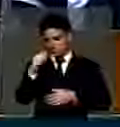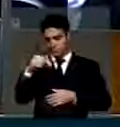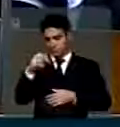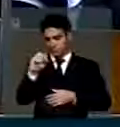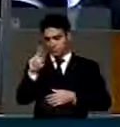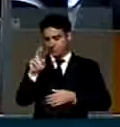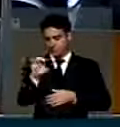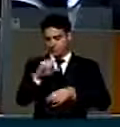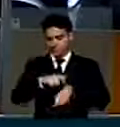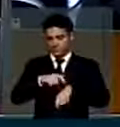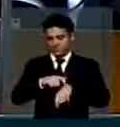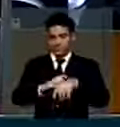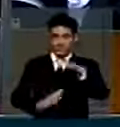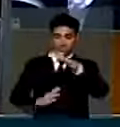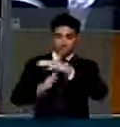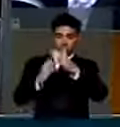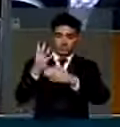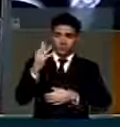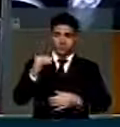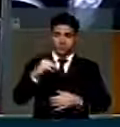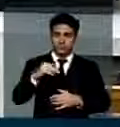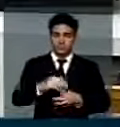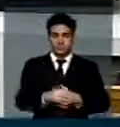Desporada é até quatro minutos.